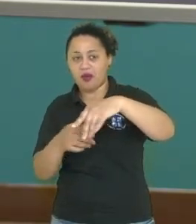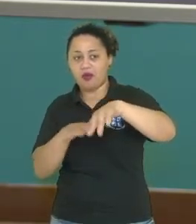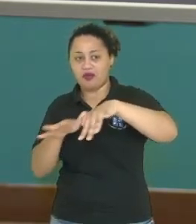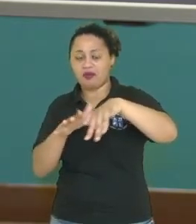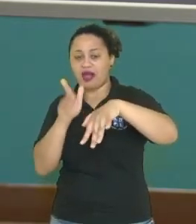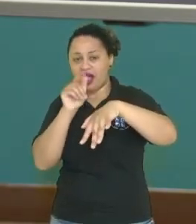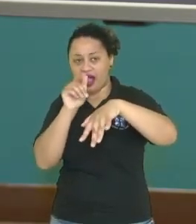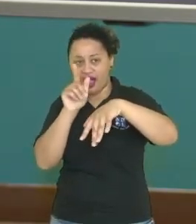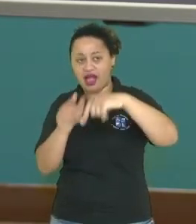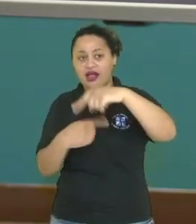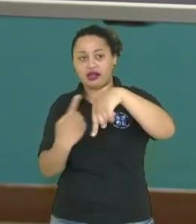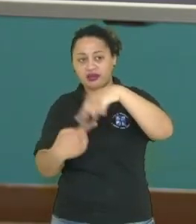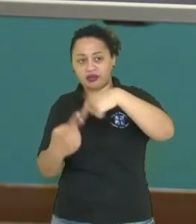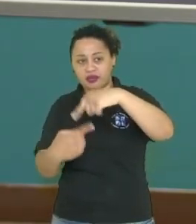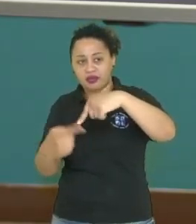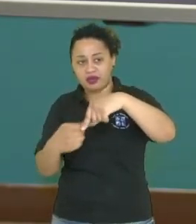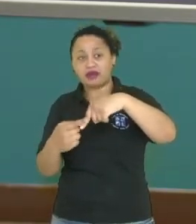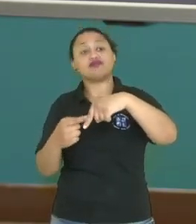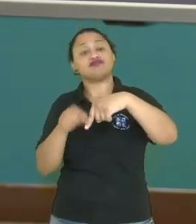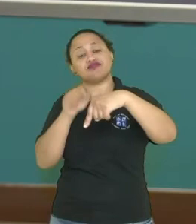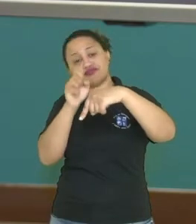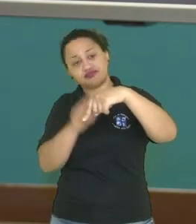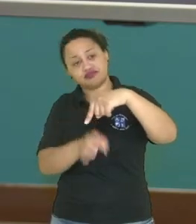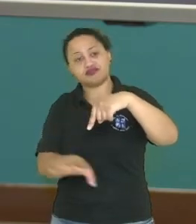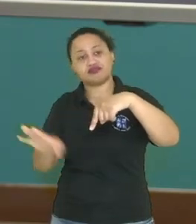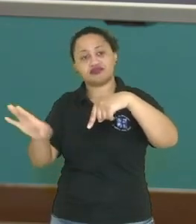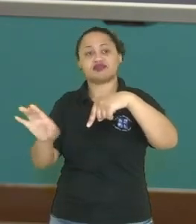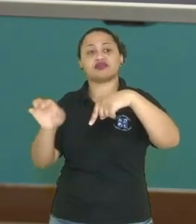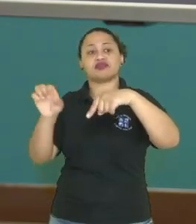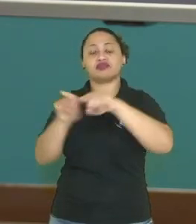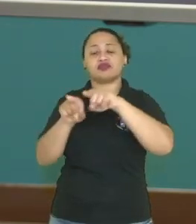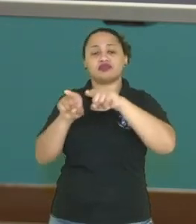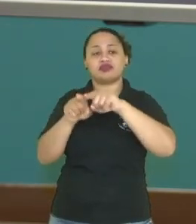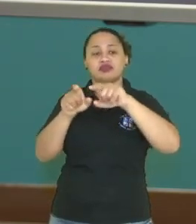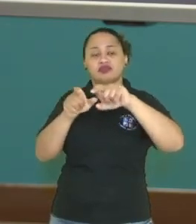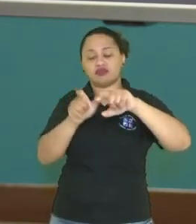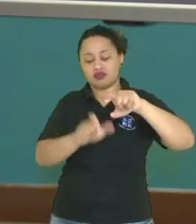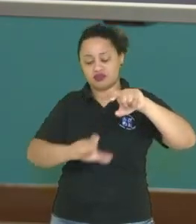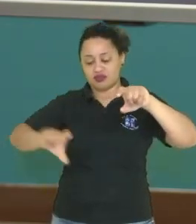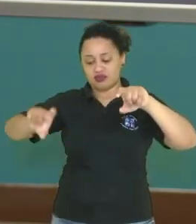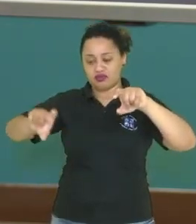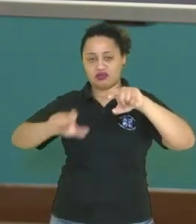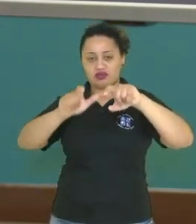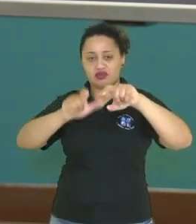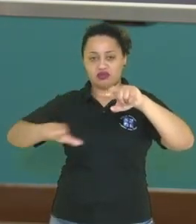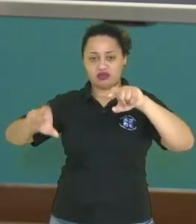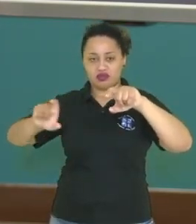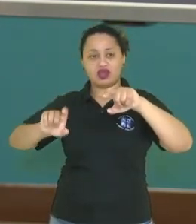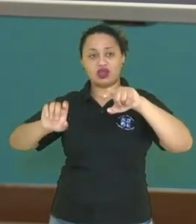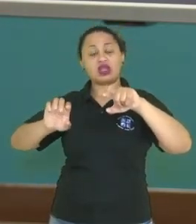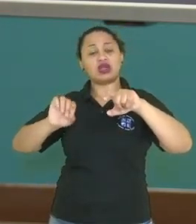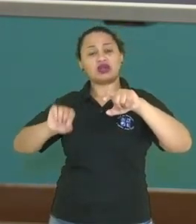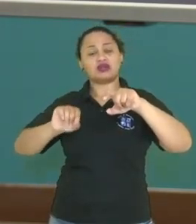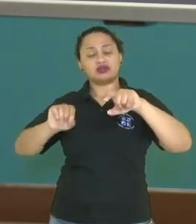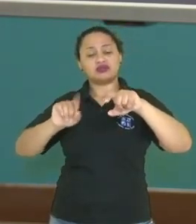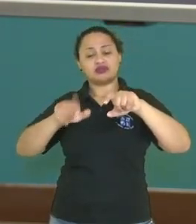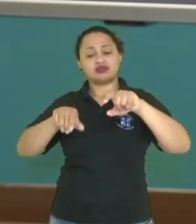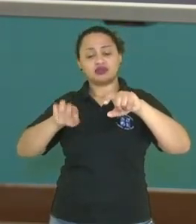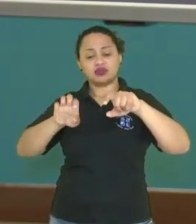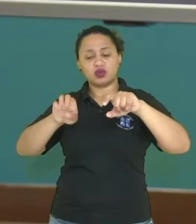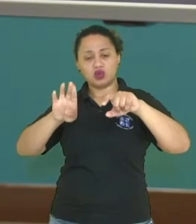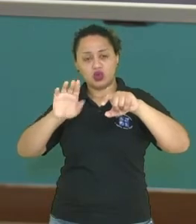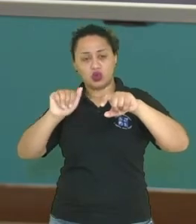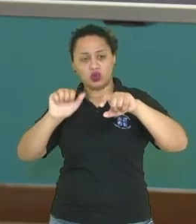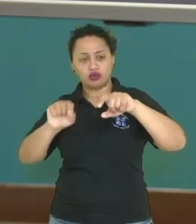d'água. A gente aqui observa as turbinas, nós observamos, então, aqui os tubos ingestores, tá?